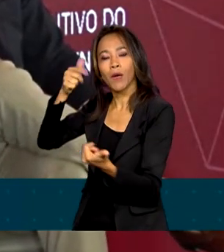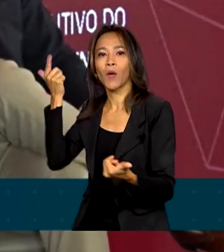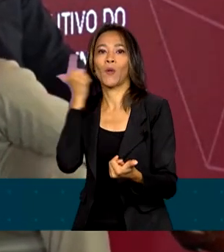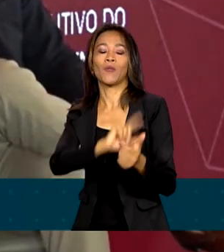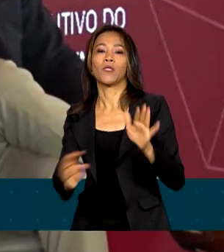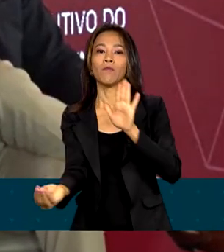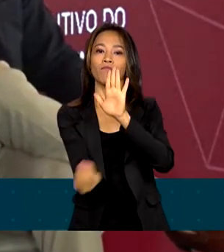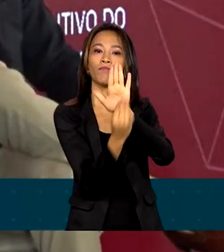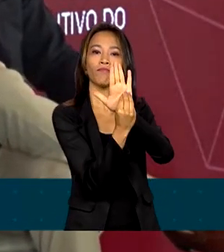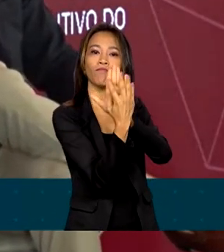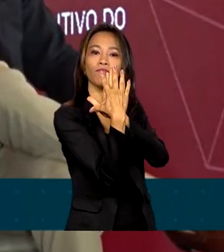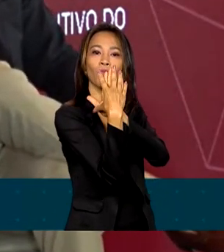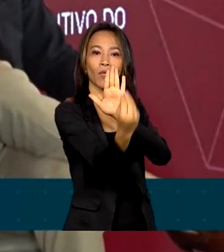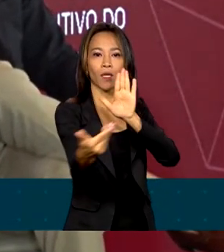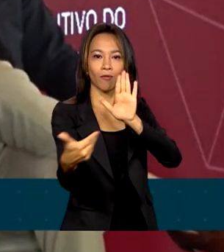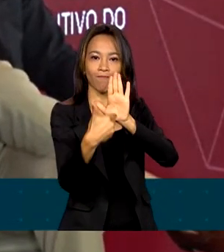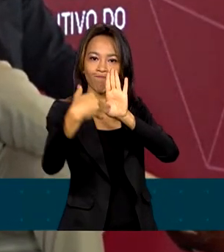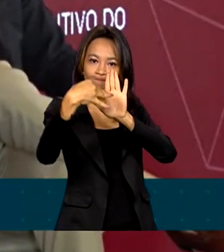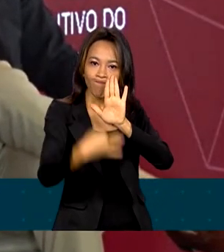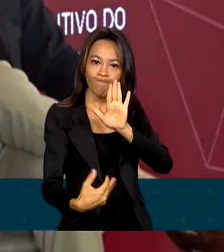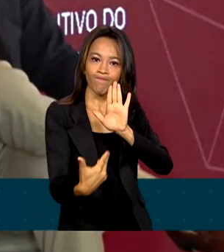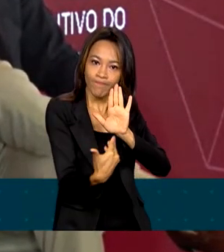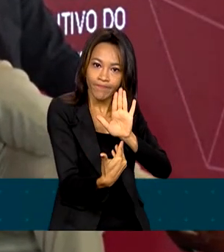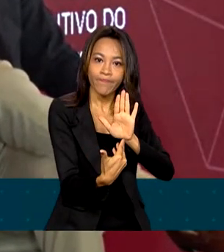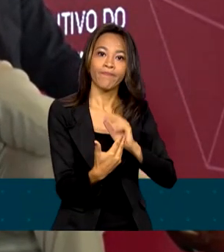definitivo ali.